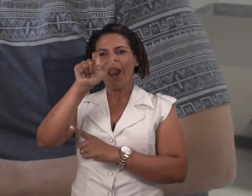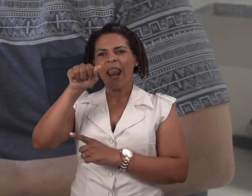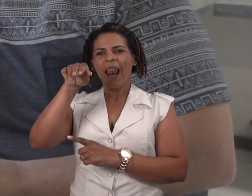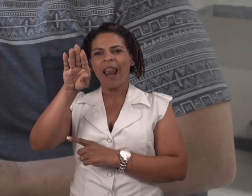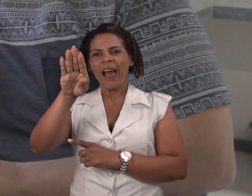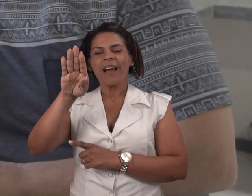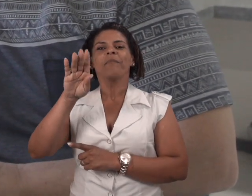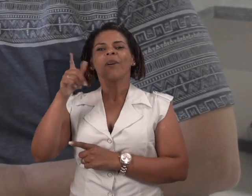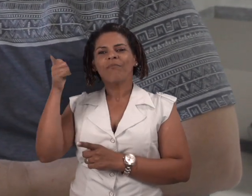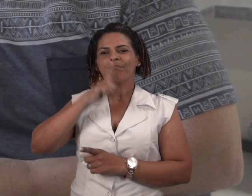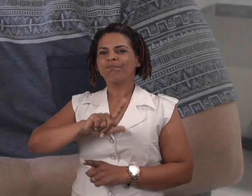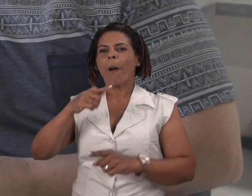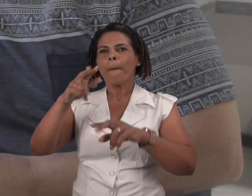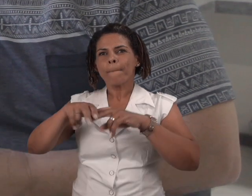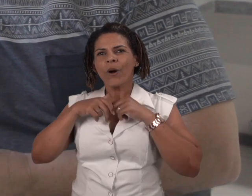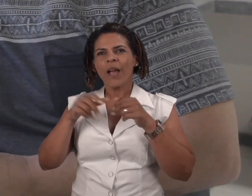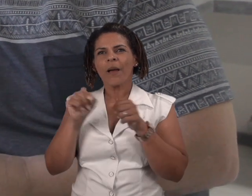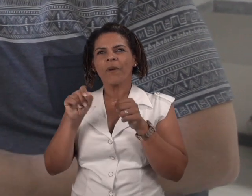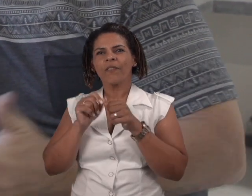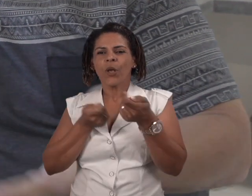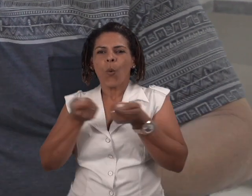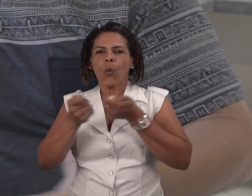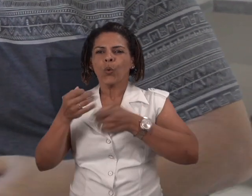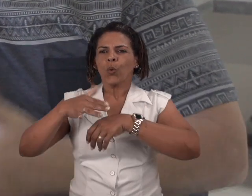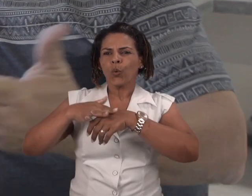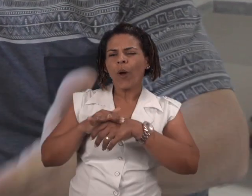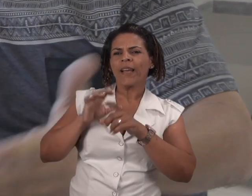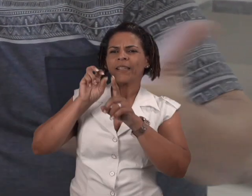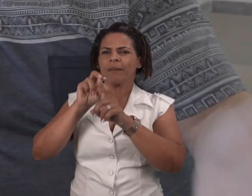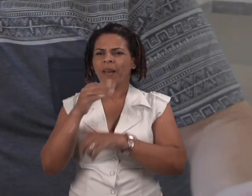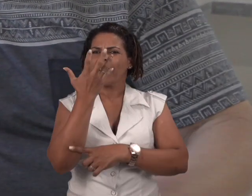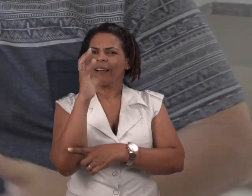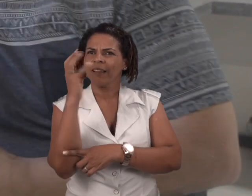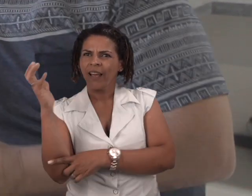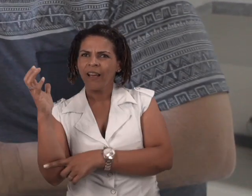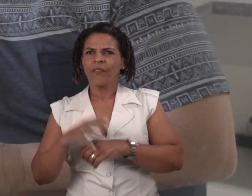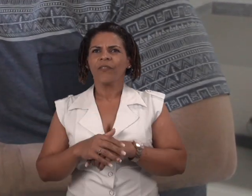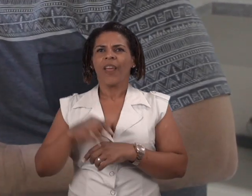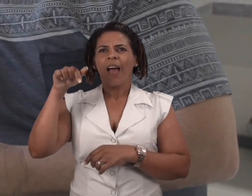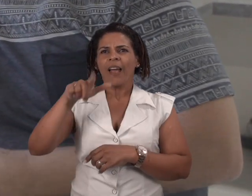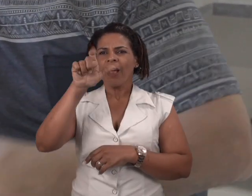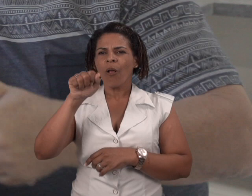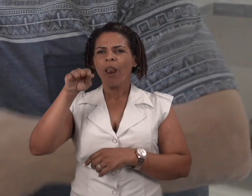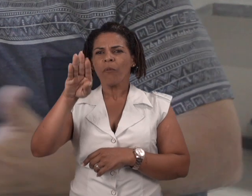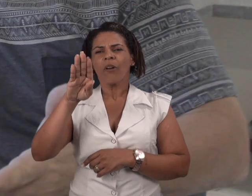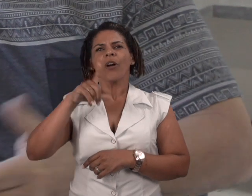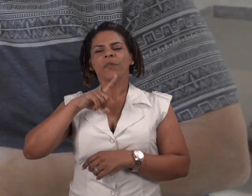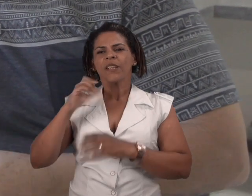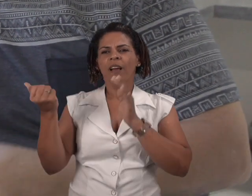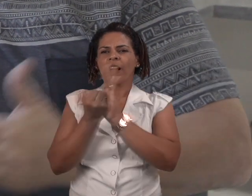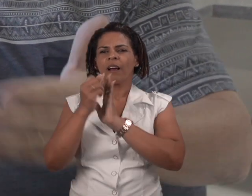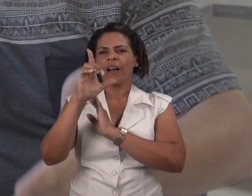laboratório. Esse é para fazer análise dos agroquímicos, para controle de doenças e pragas. Para um